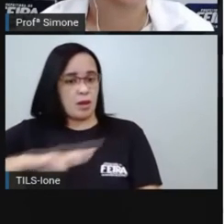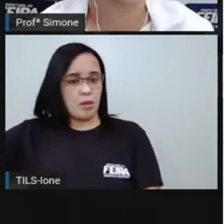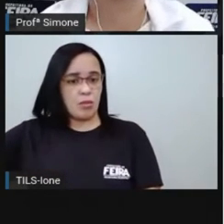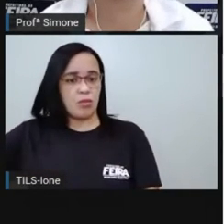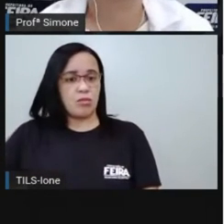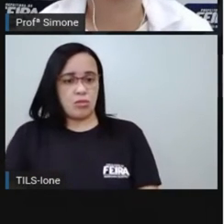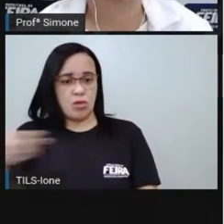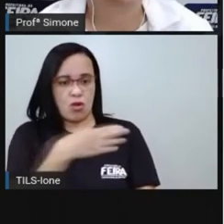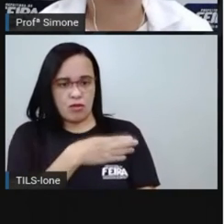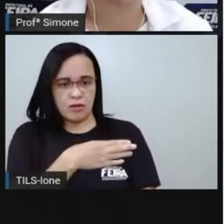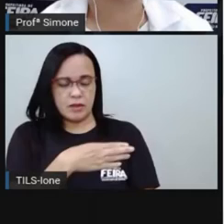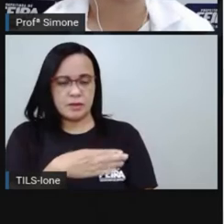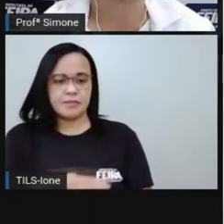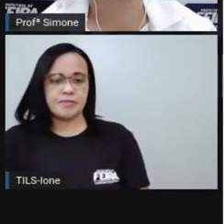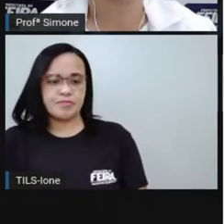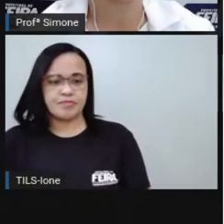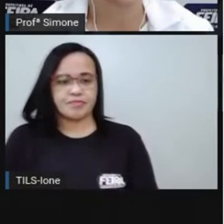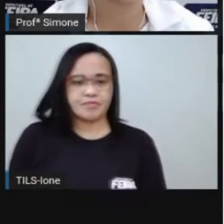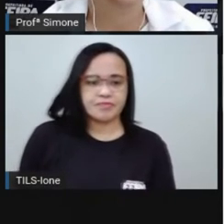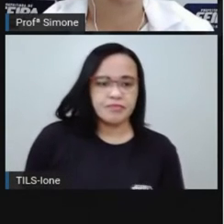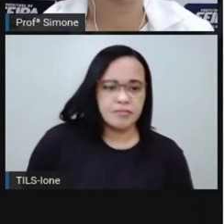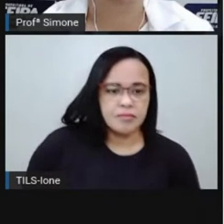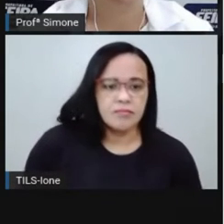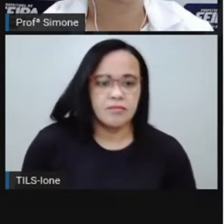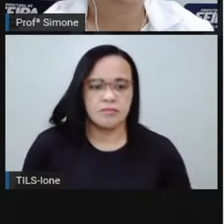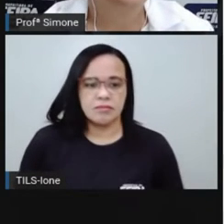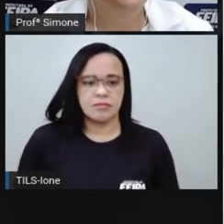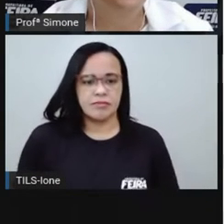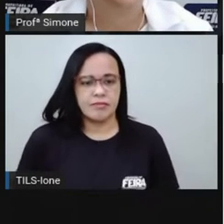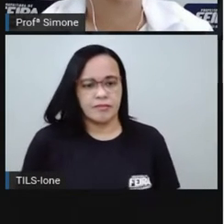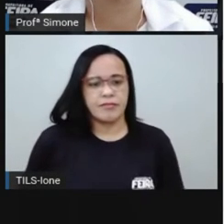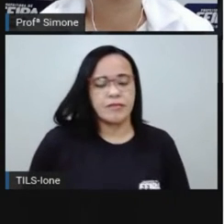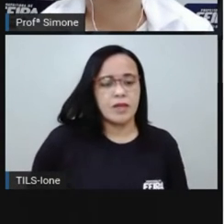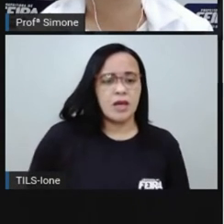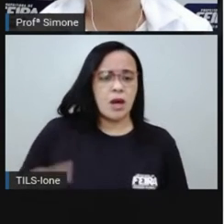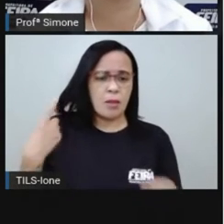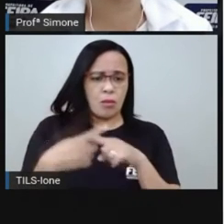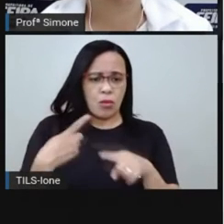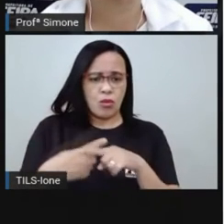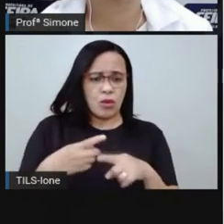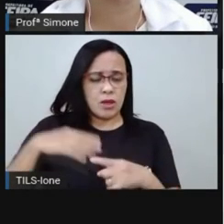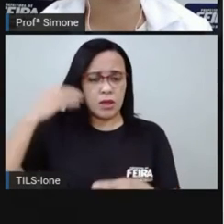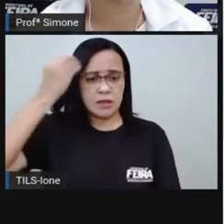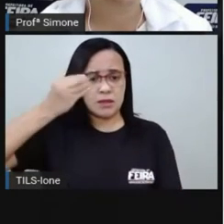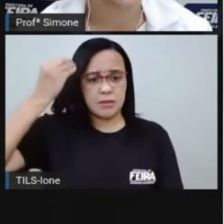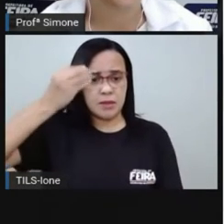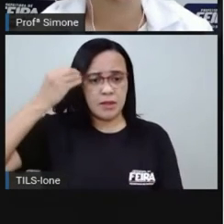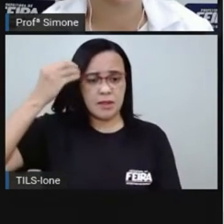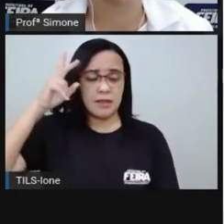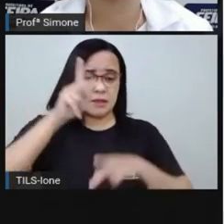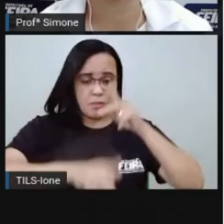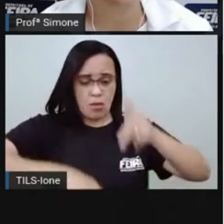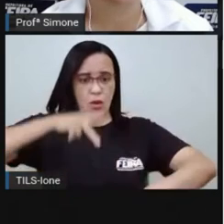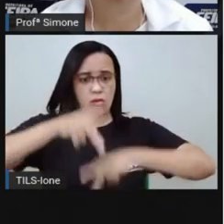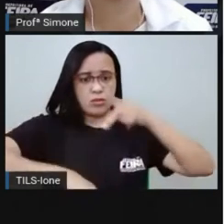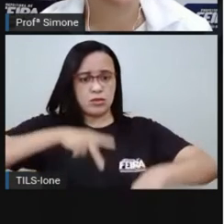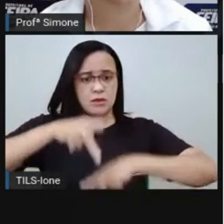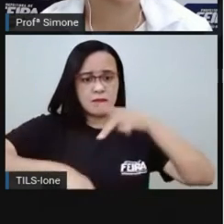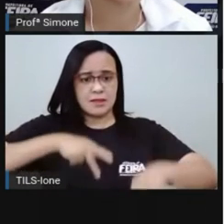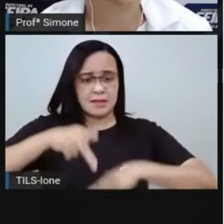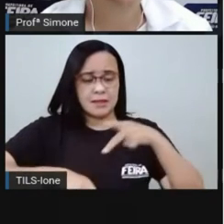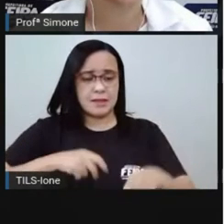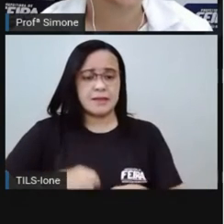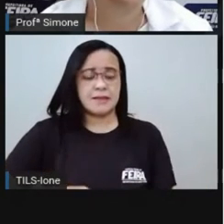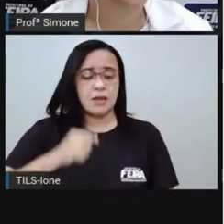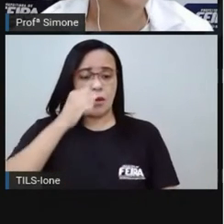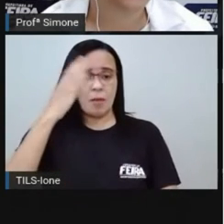porque foi o momento dessa experiência de democracia que os brasileiros vivenciaram pela primeira vez